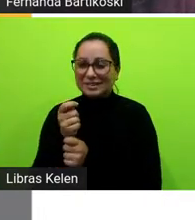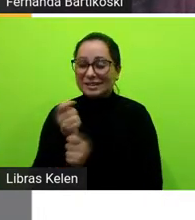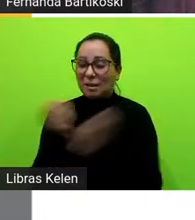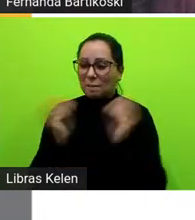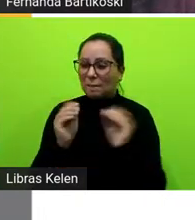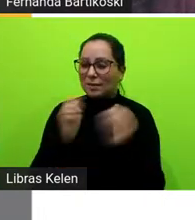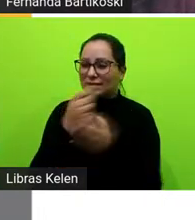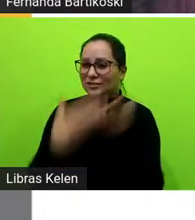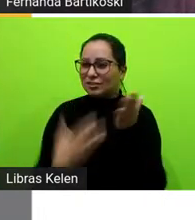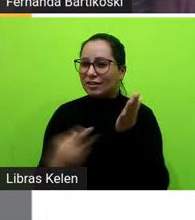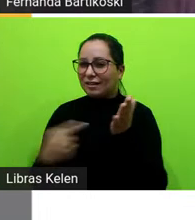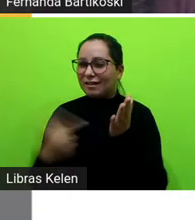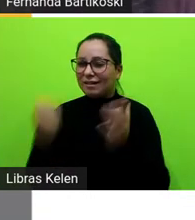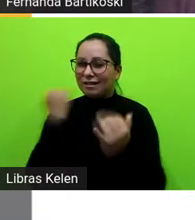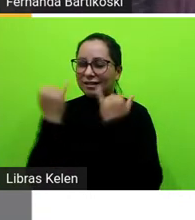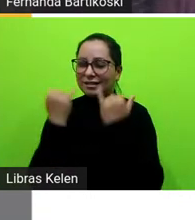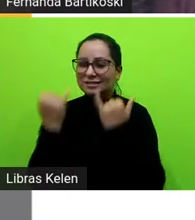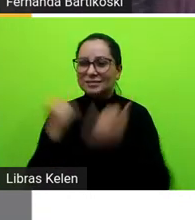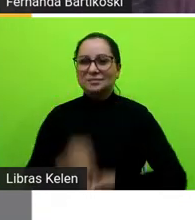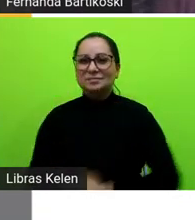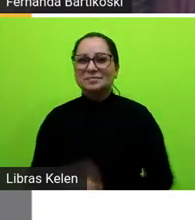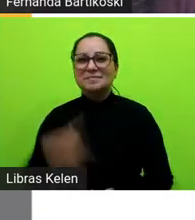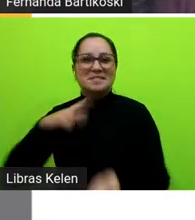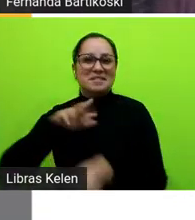que... Tem várias,